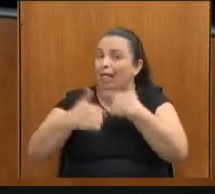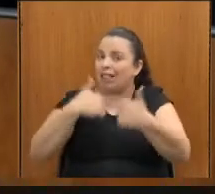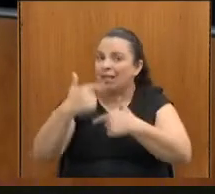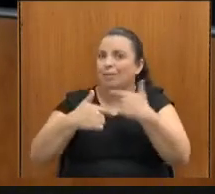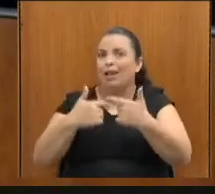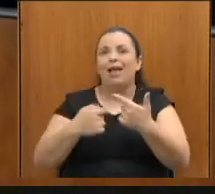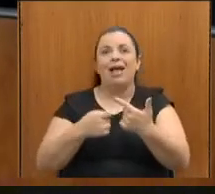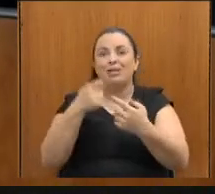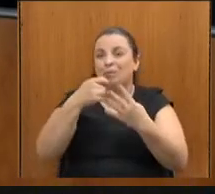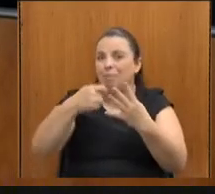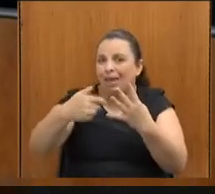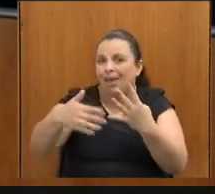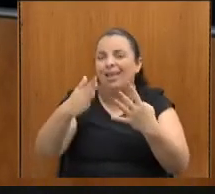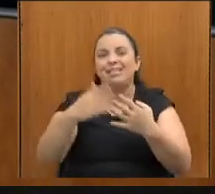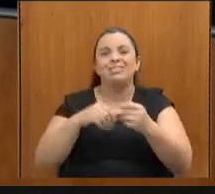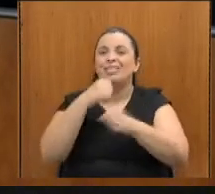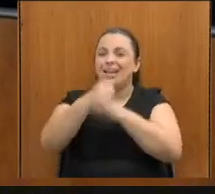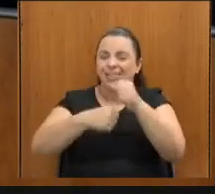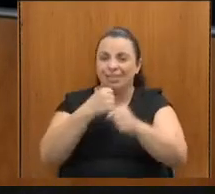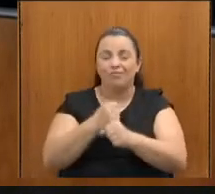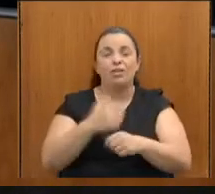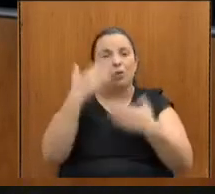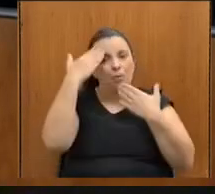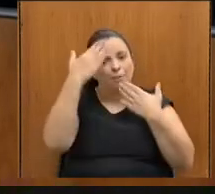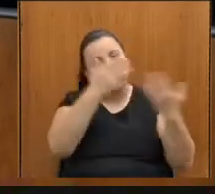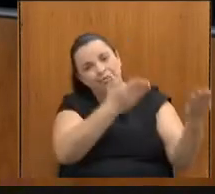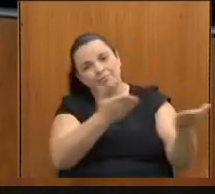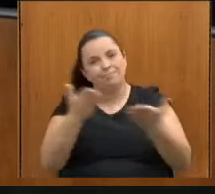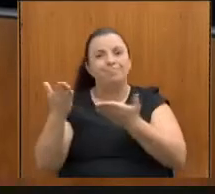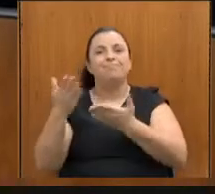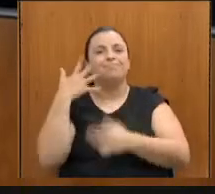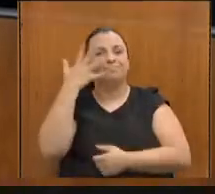no próximo ano. Então, muito obrigado. Então, a fala é sua, do Willio.